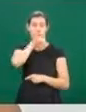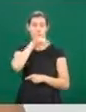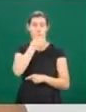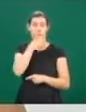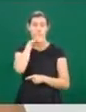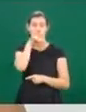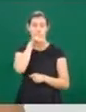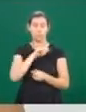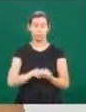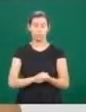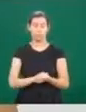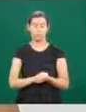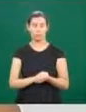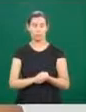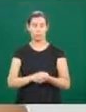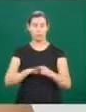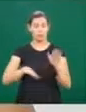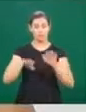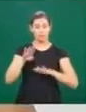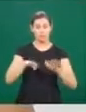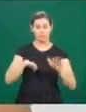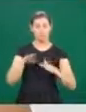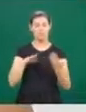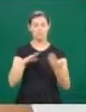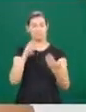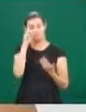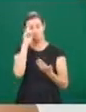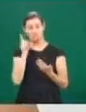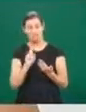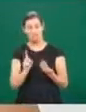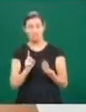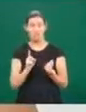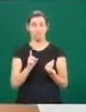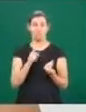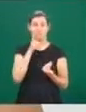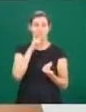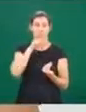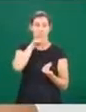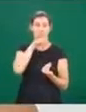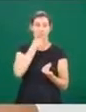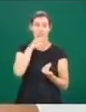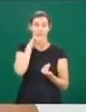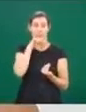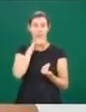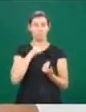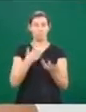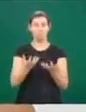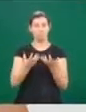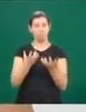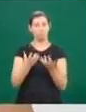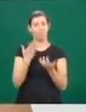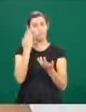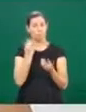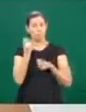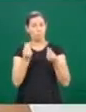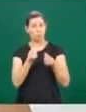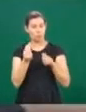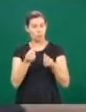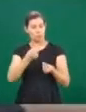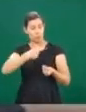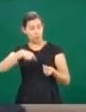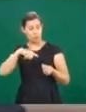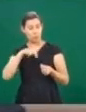determinação, alguns não têm uma solução e querem busca. Então a gente está lá para ajudar.